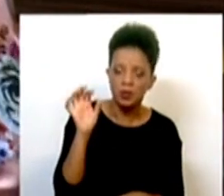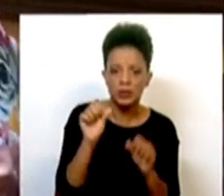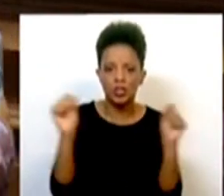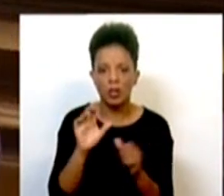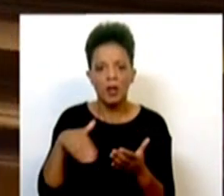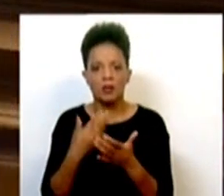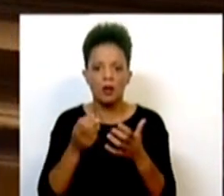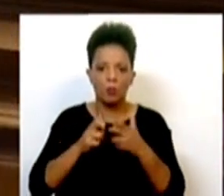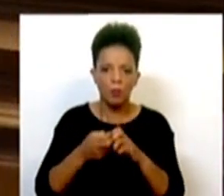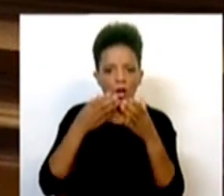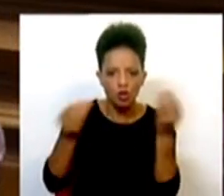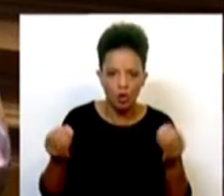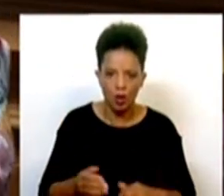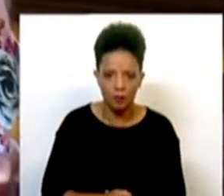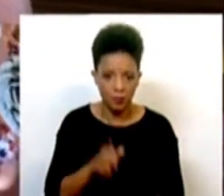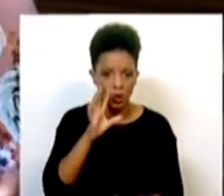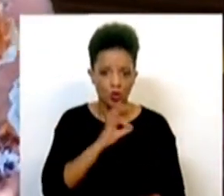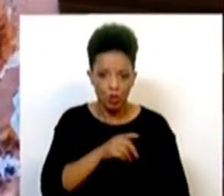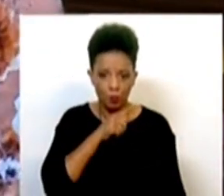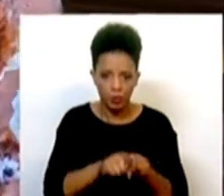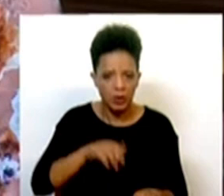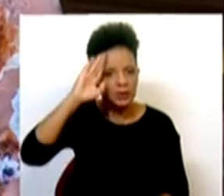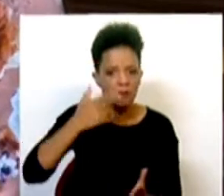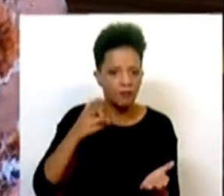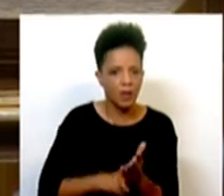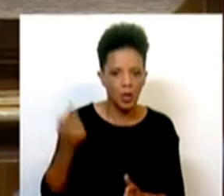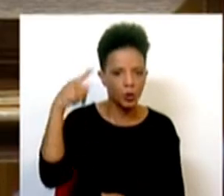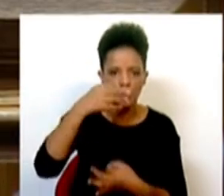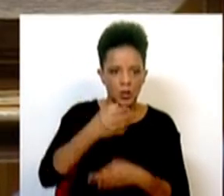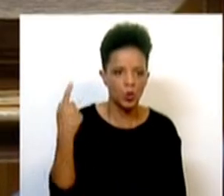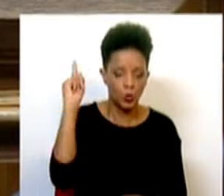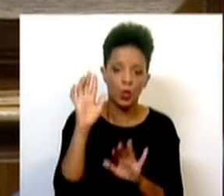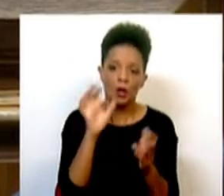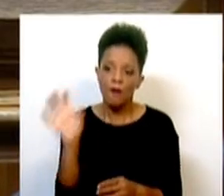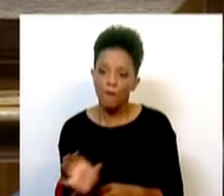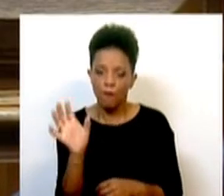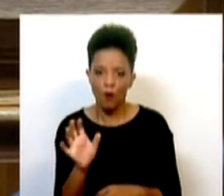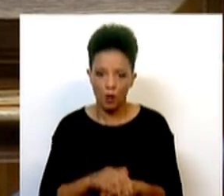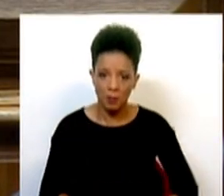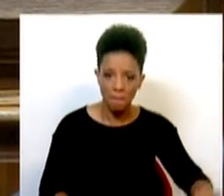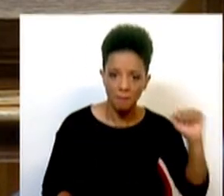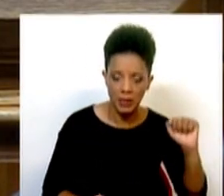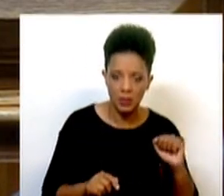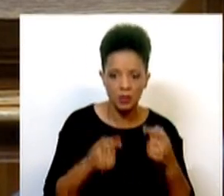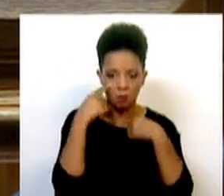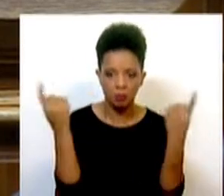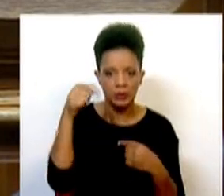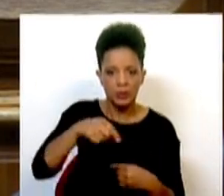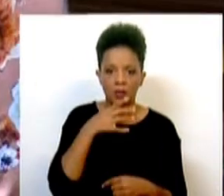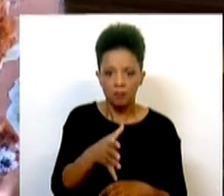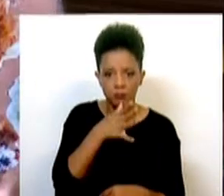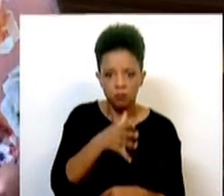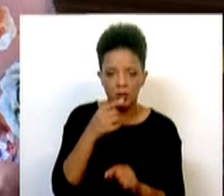regime resolve todos os problemas do sistema. E o Sr. Deputado sabe que isso não é verdade e não é sério. E, portanto, a forma como o Partido Socialista se apresentou neste debate